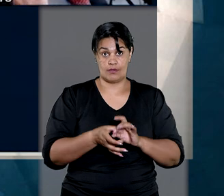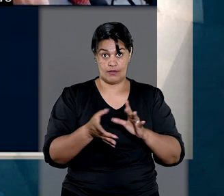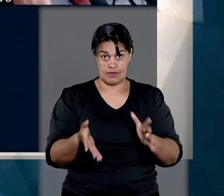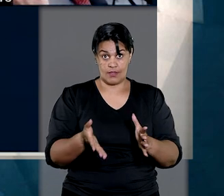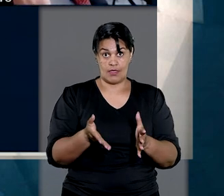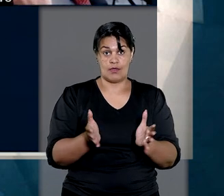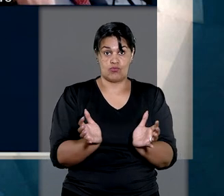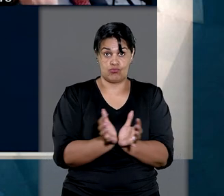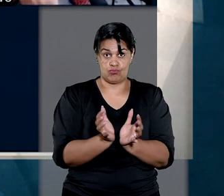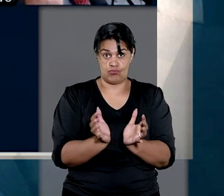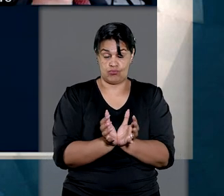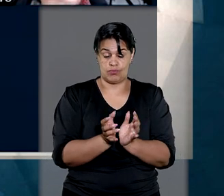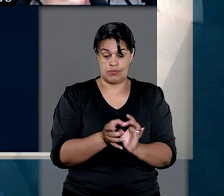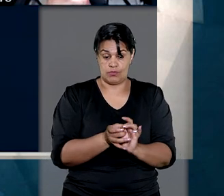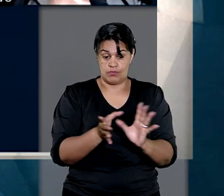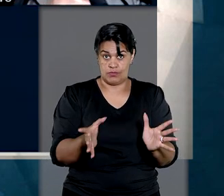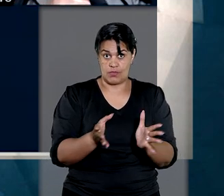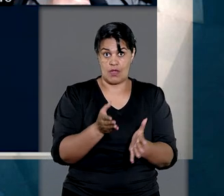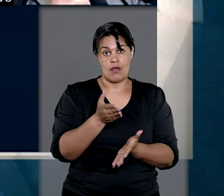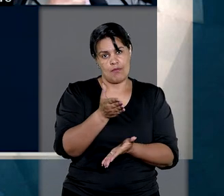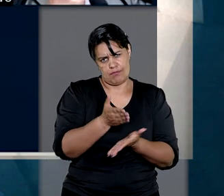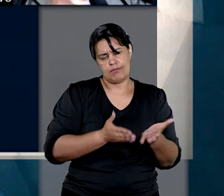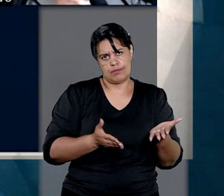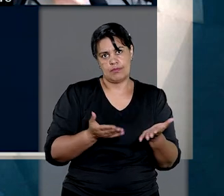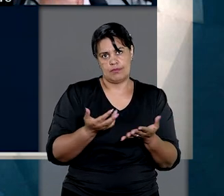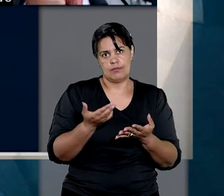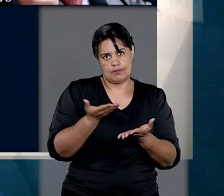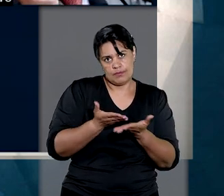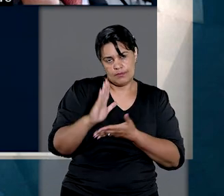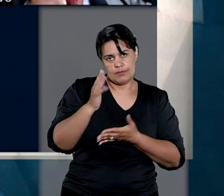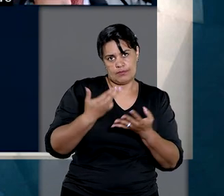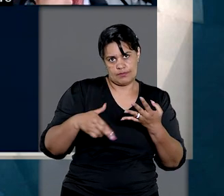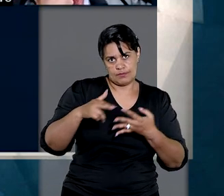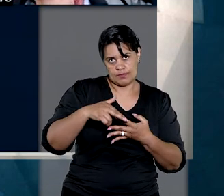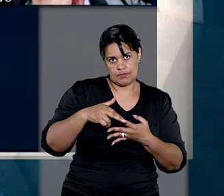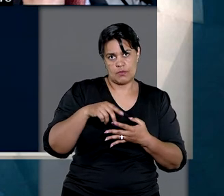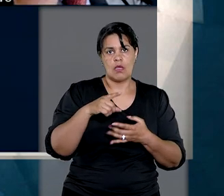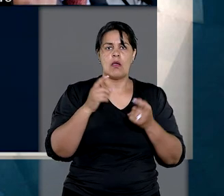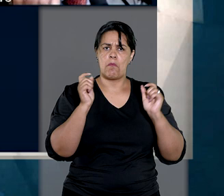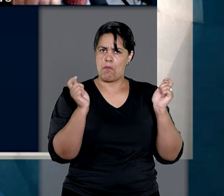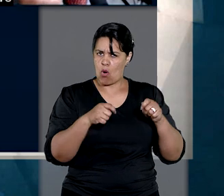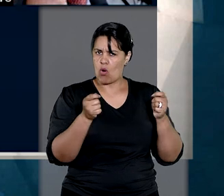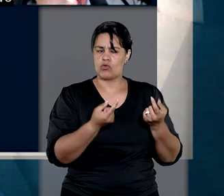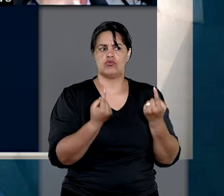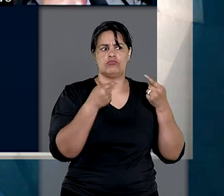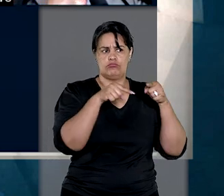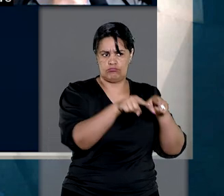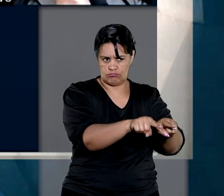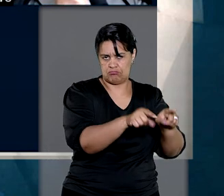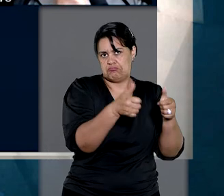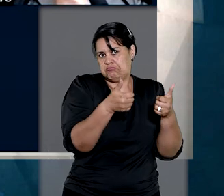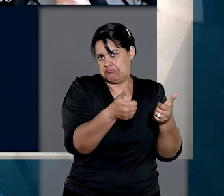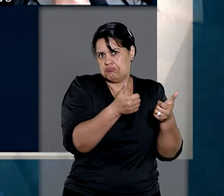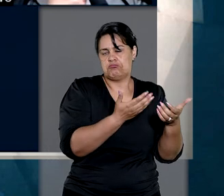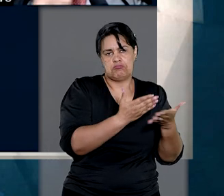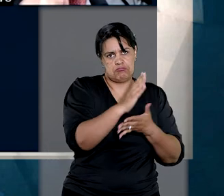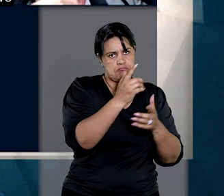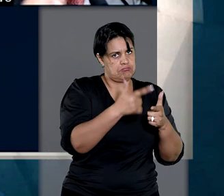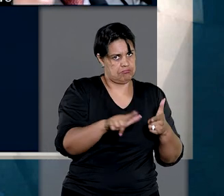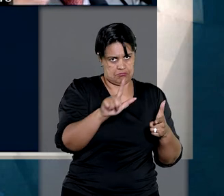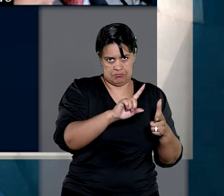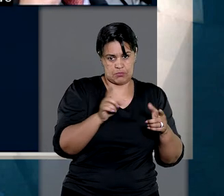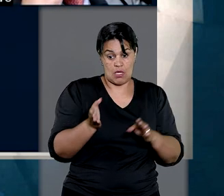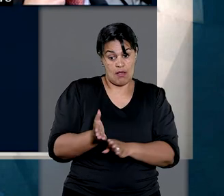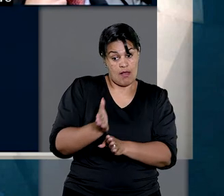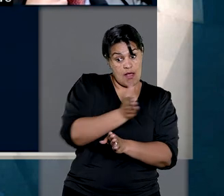recurso especial, o colegiado considerou que não há impedimento ao reconhecimento da união estável no período de convivência anterior